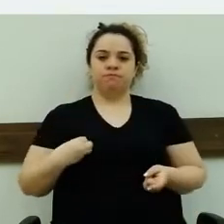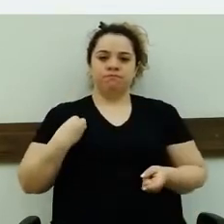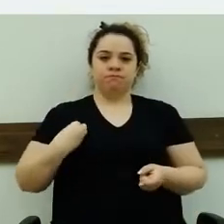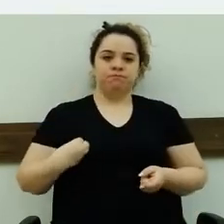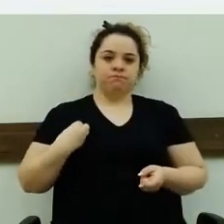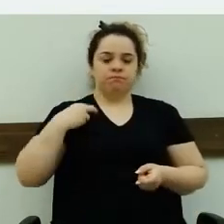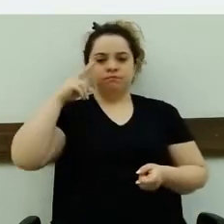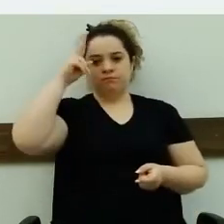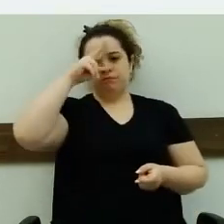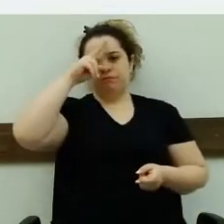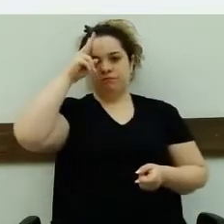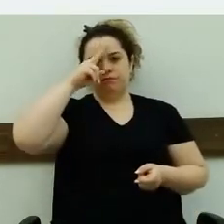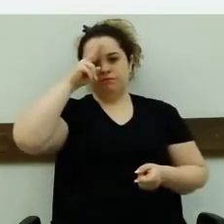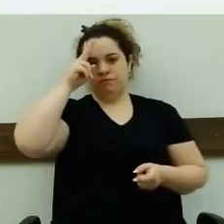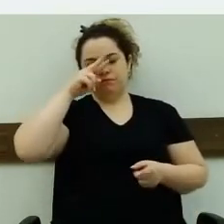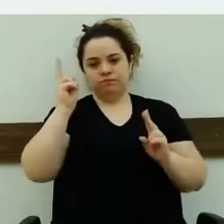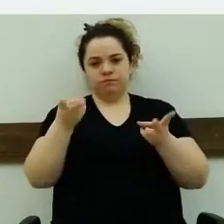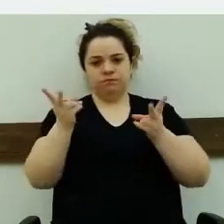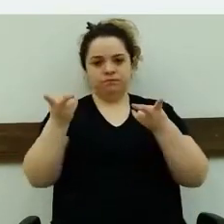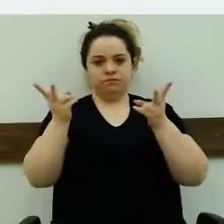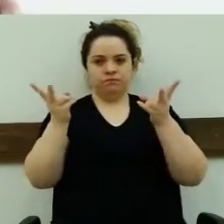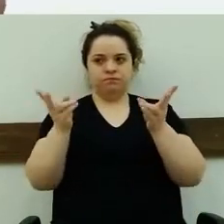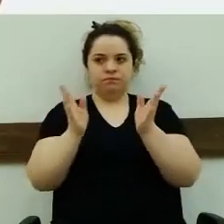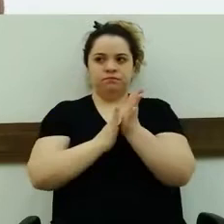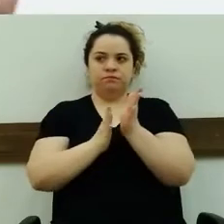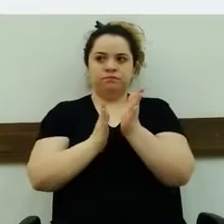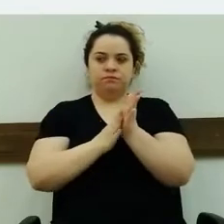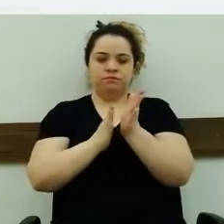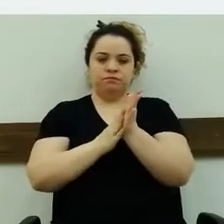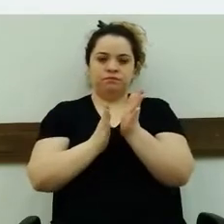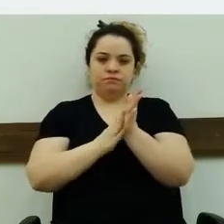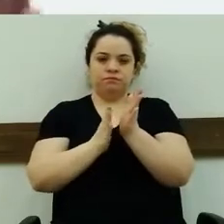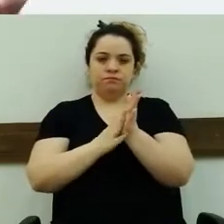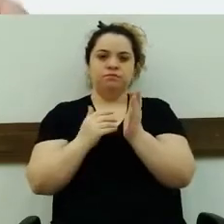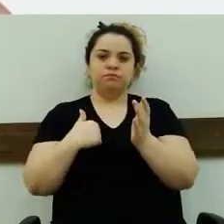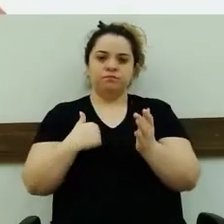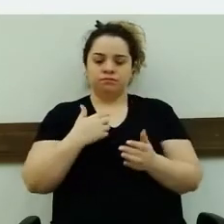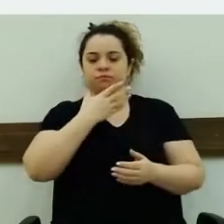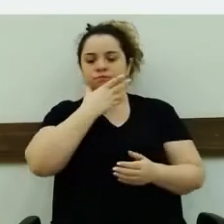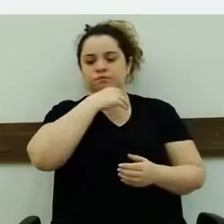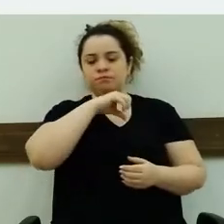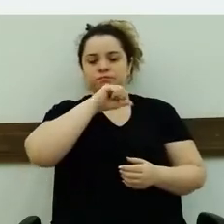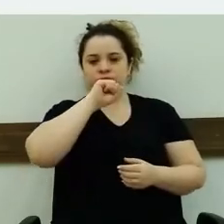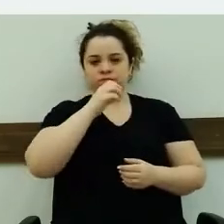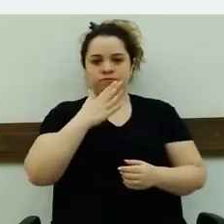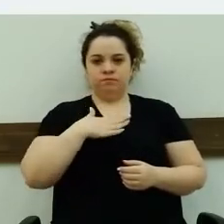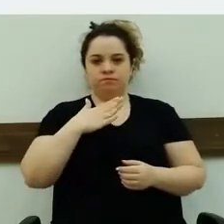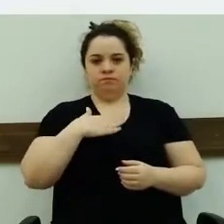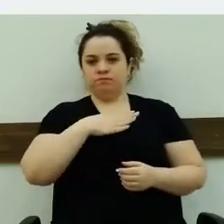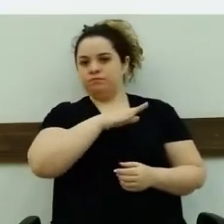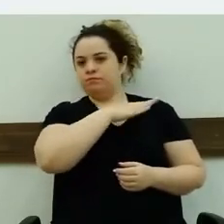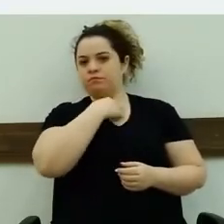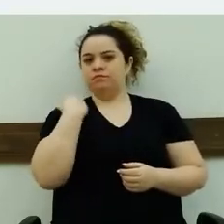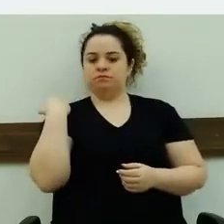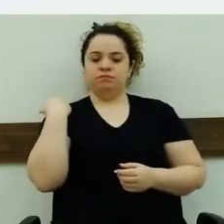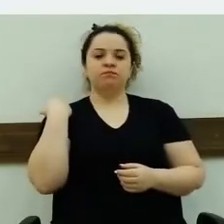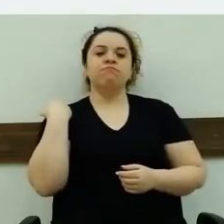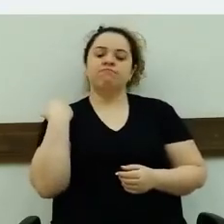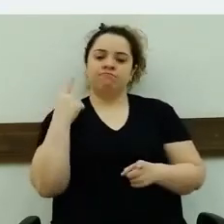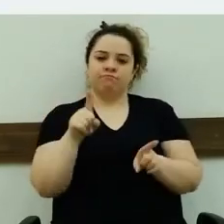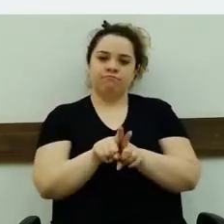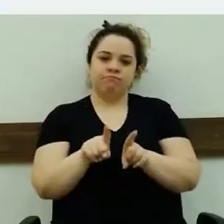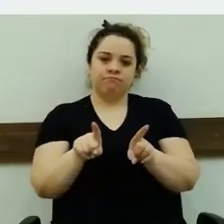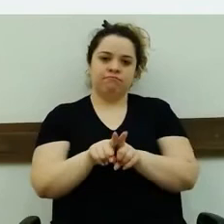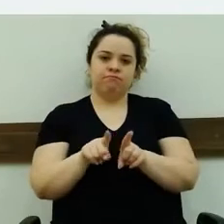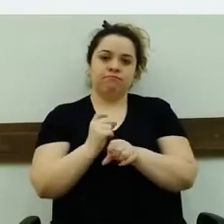por essa atitude de vocês. Eu perdi meu pai também há 5, 6 anos também. E é um vazio que nos deixa,